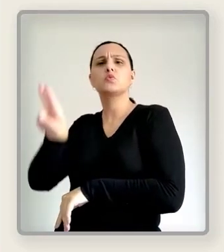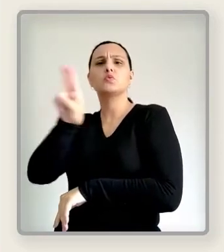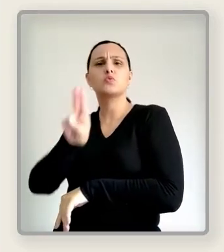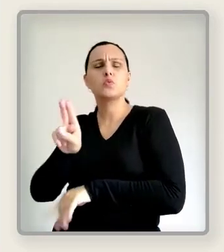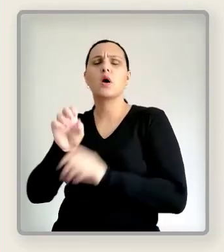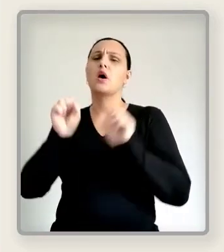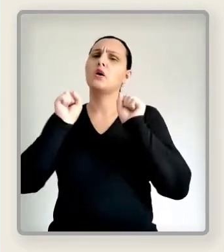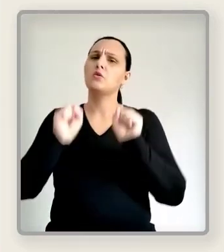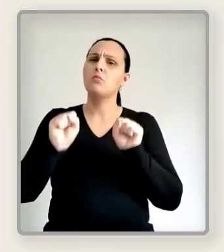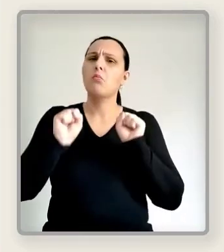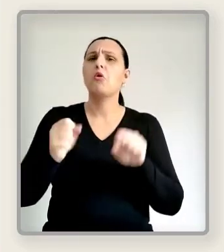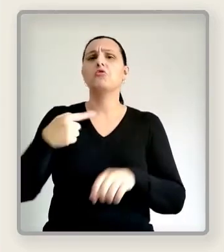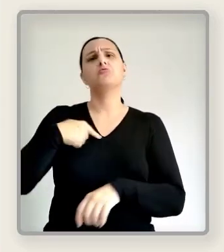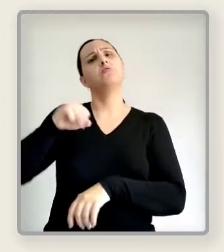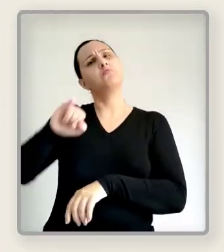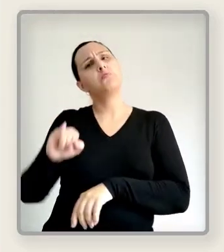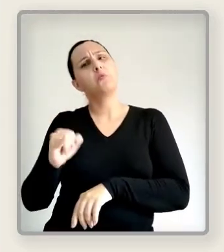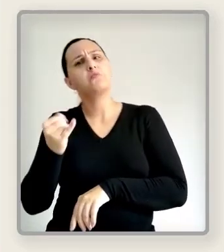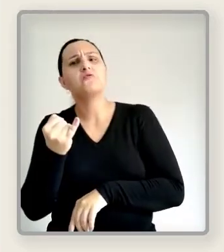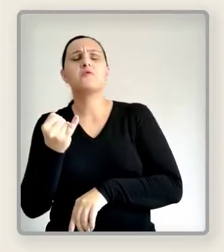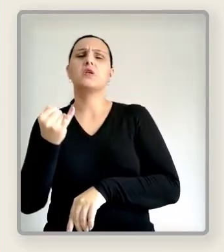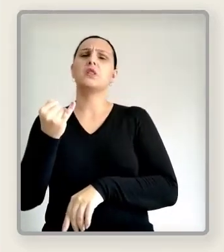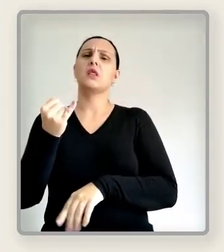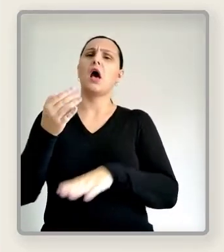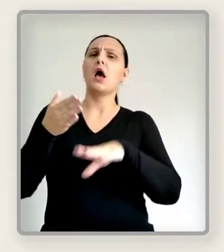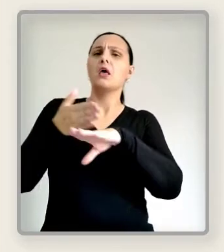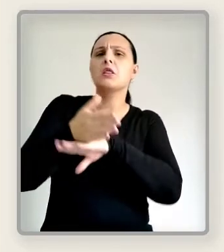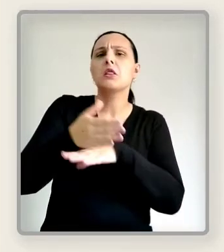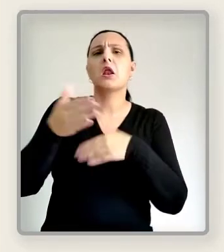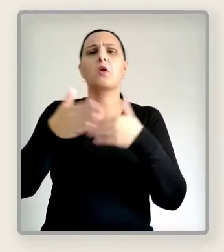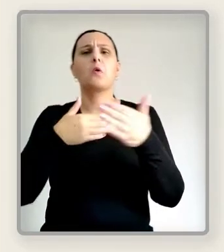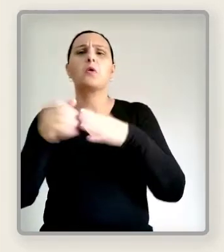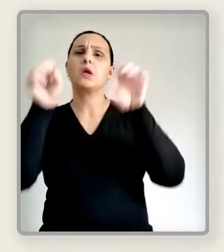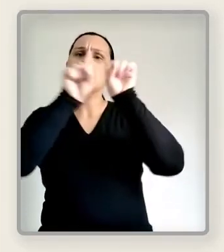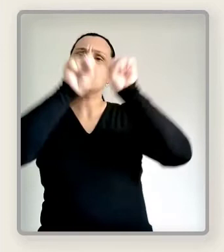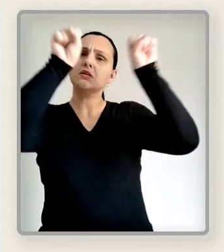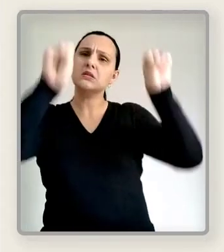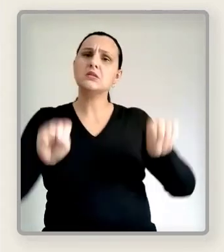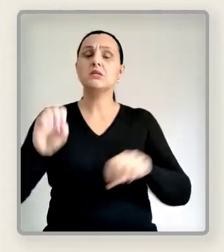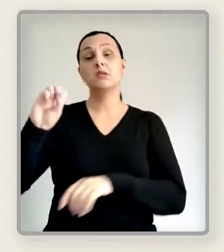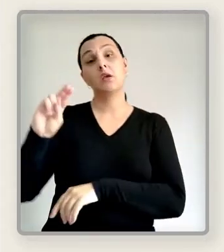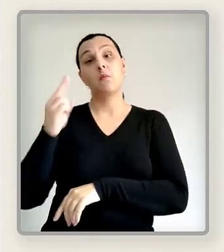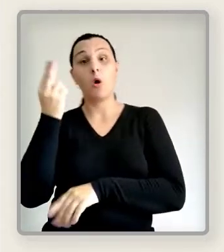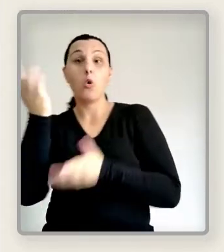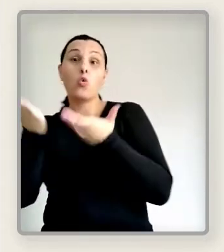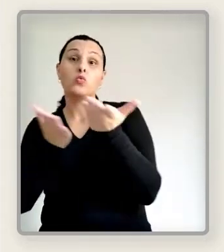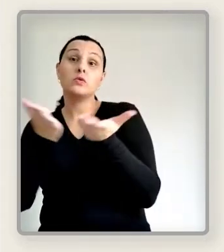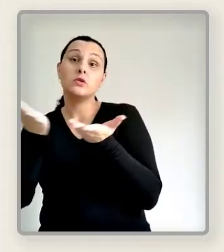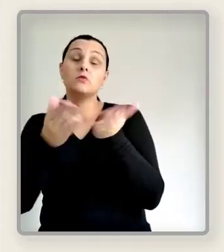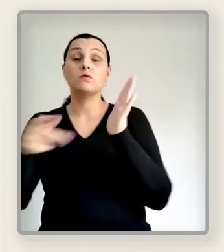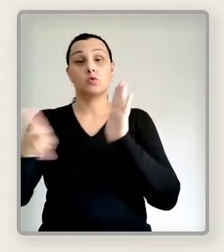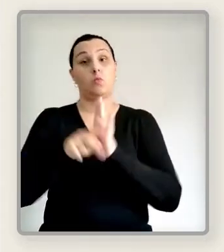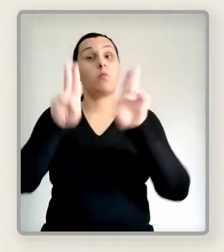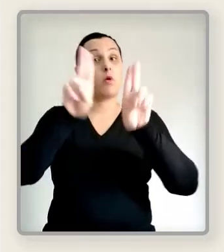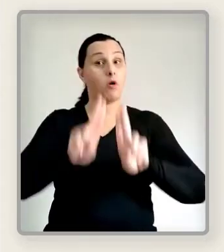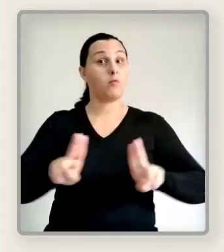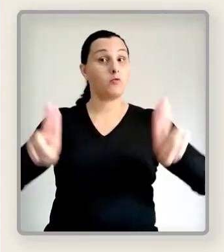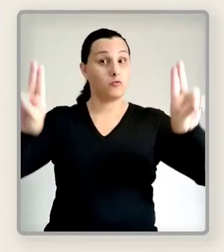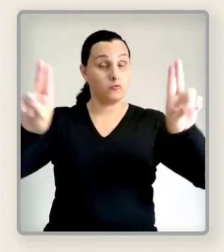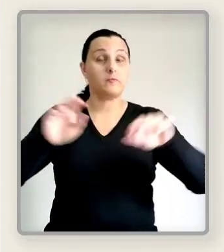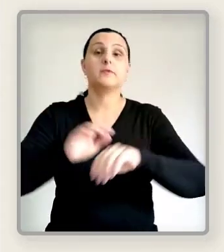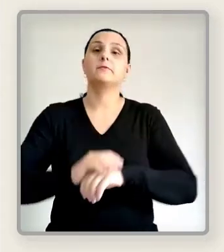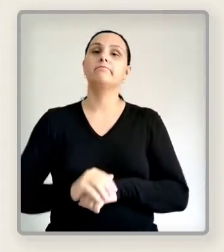Daí você poderá proceder para a montagem do seu nome de usuário. A recomendação é de que se faça